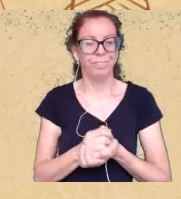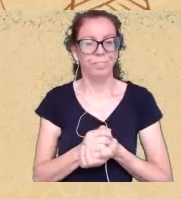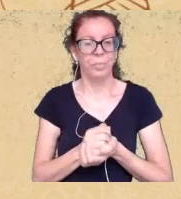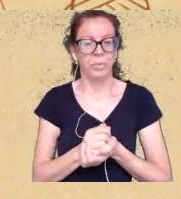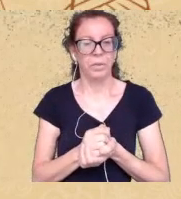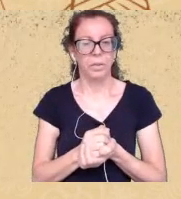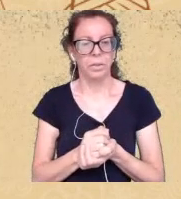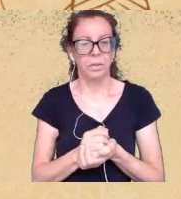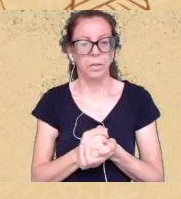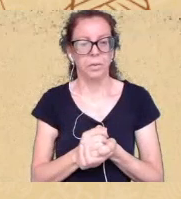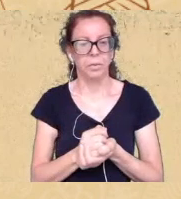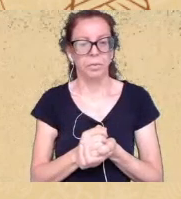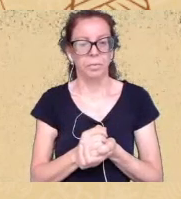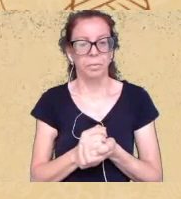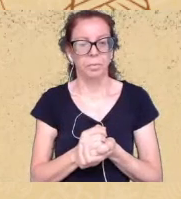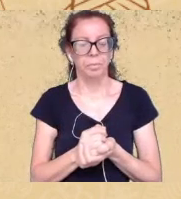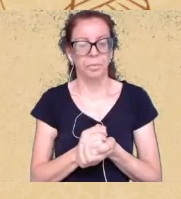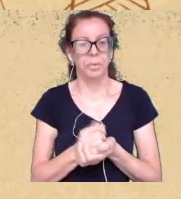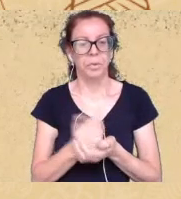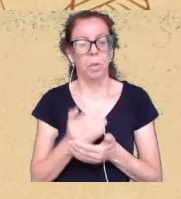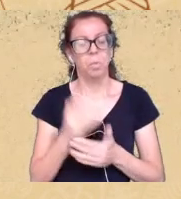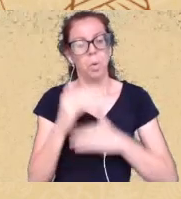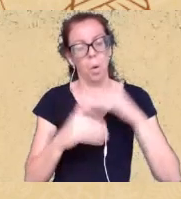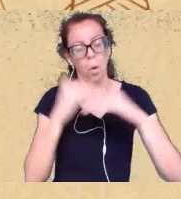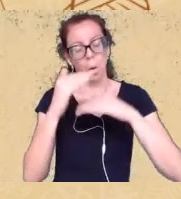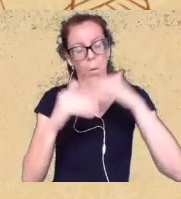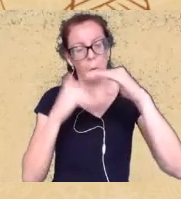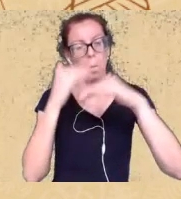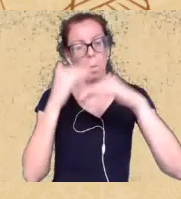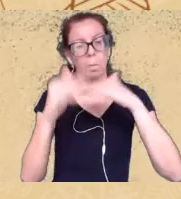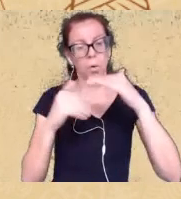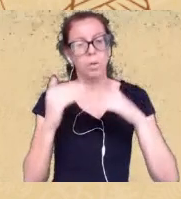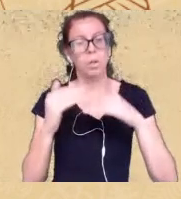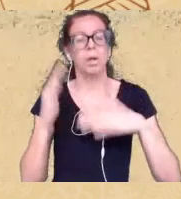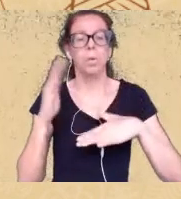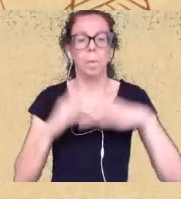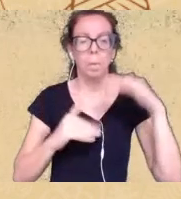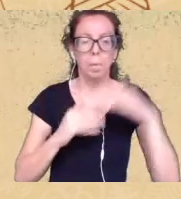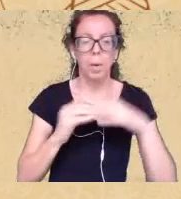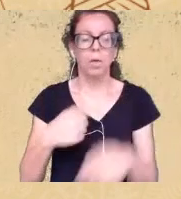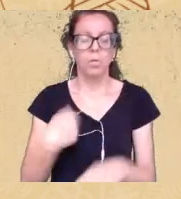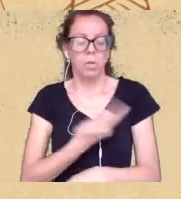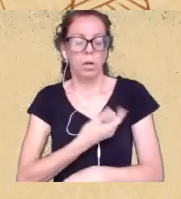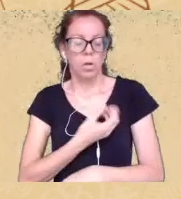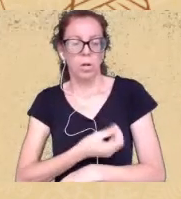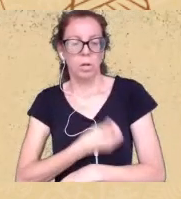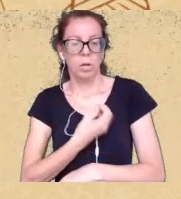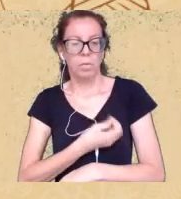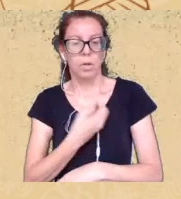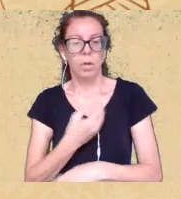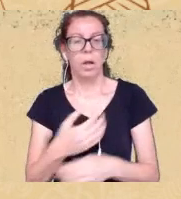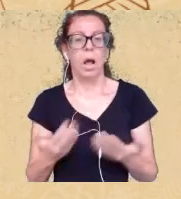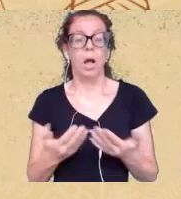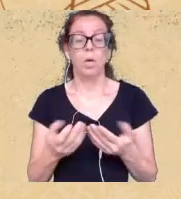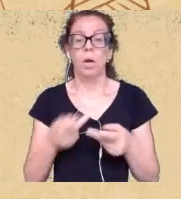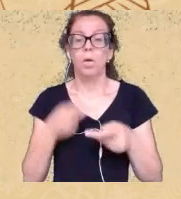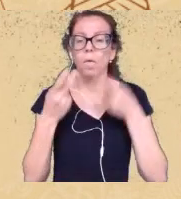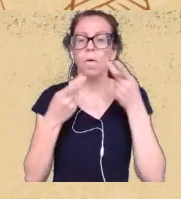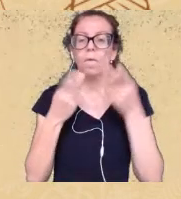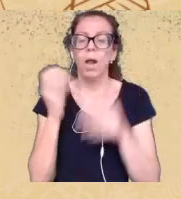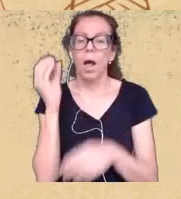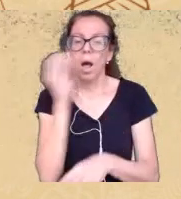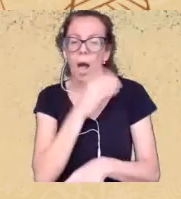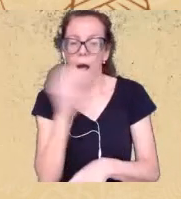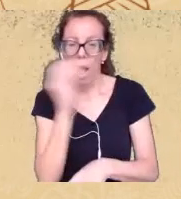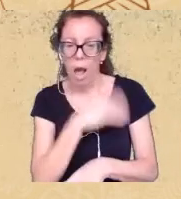parte também do processo epistêmico e prático das nossas vidas aí eu vou falar bem brevemente das outras questões acho que é